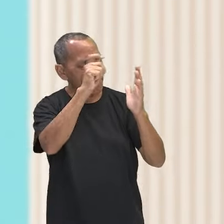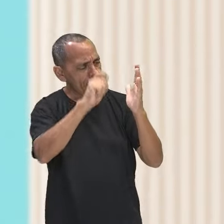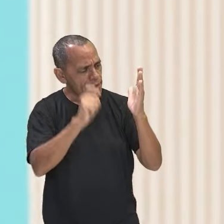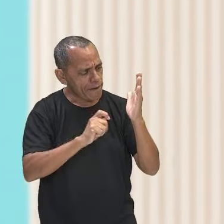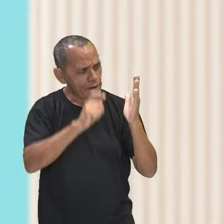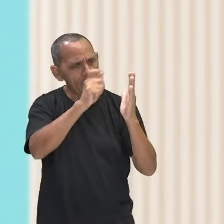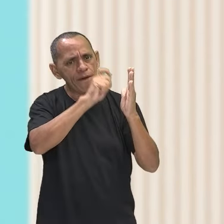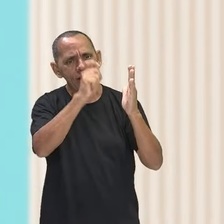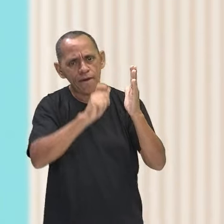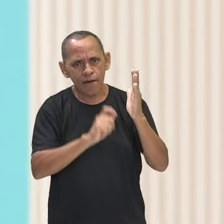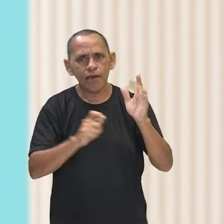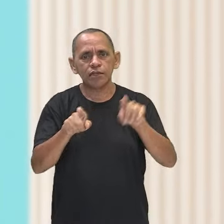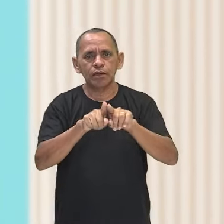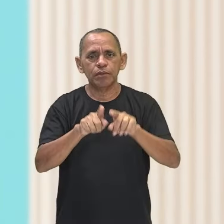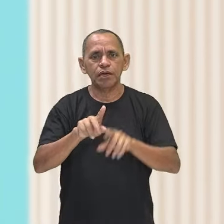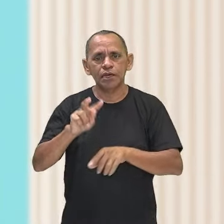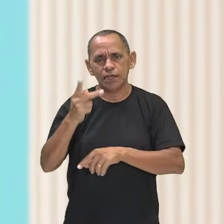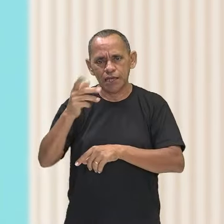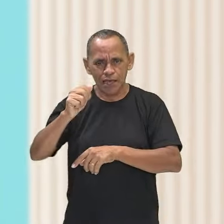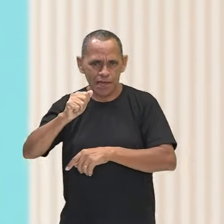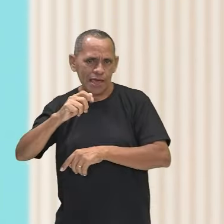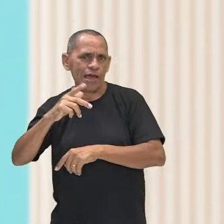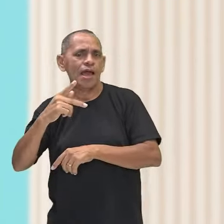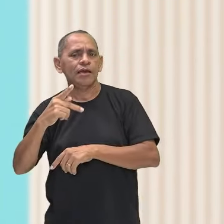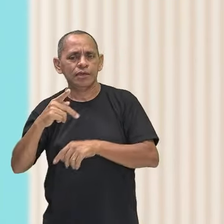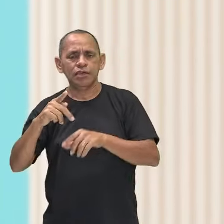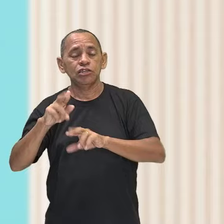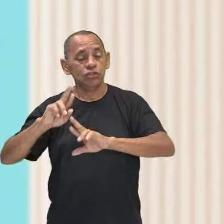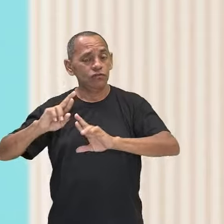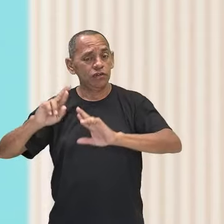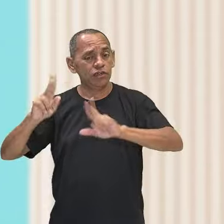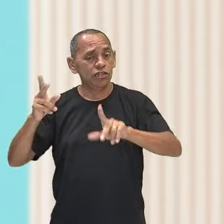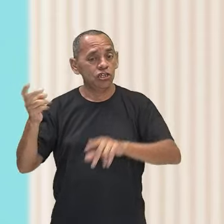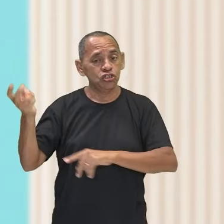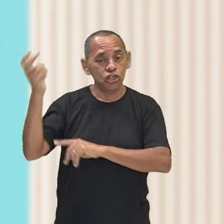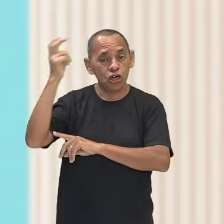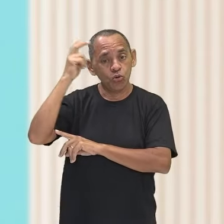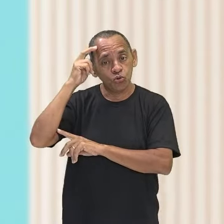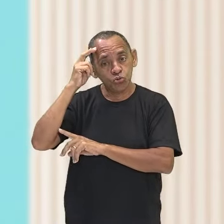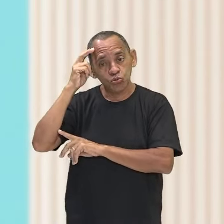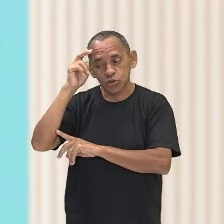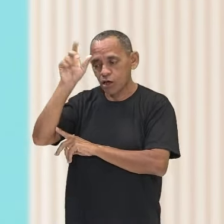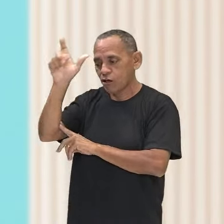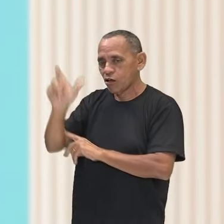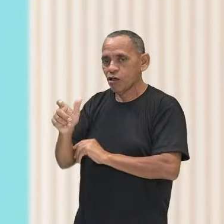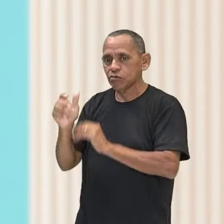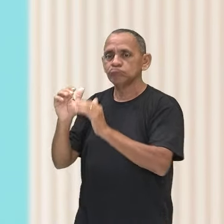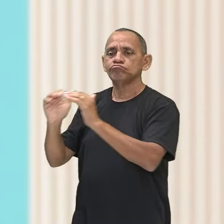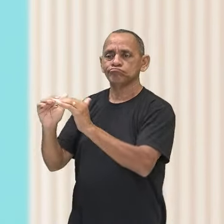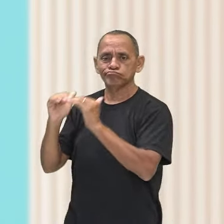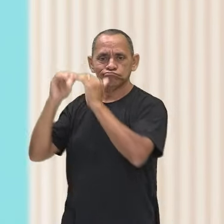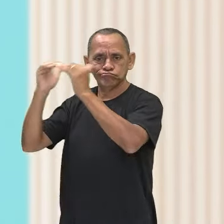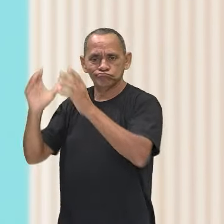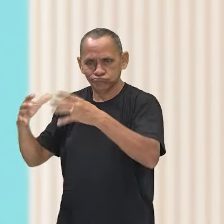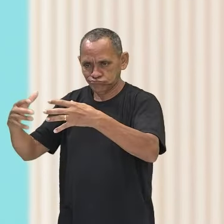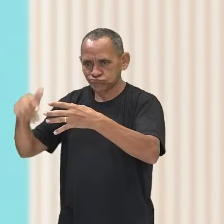que era totalmente diferente da cultura juvenil dos jovens de classe alta,